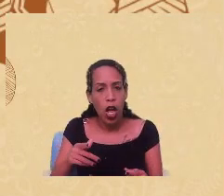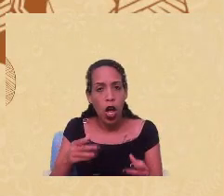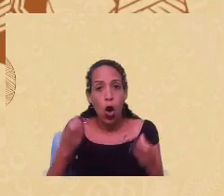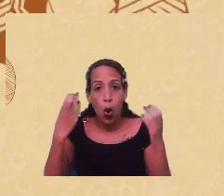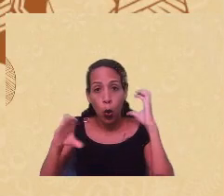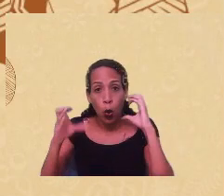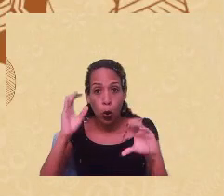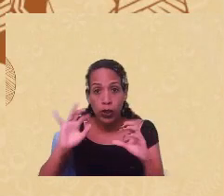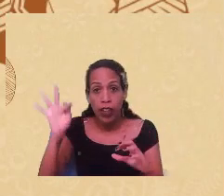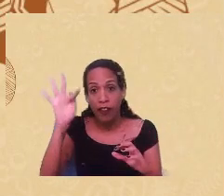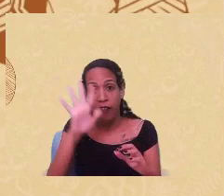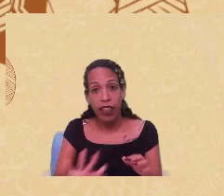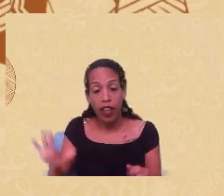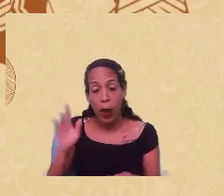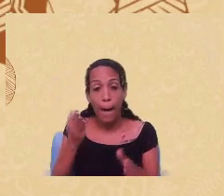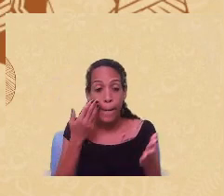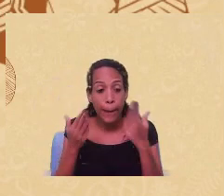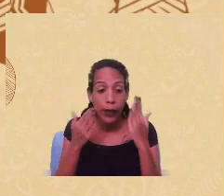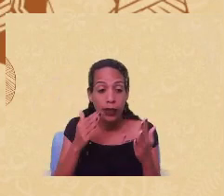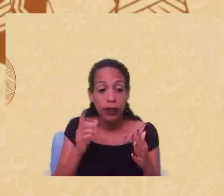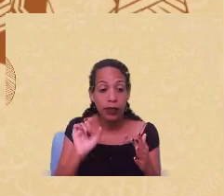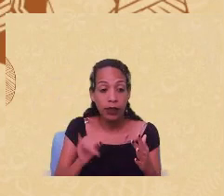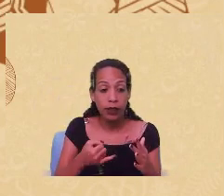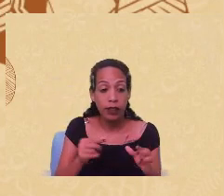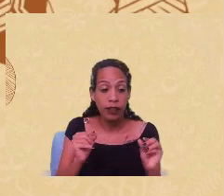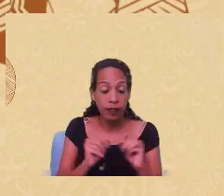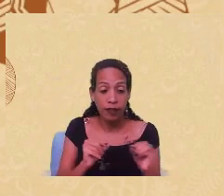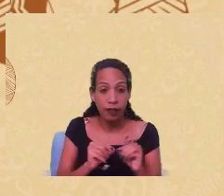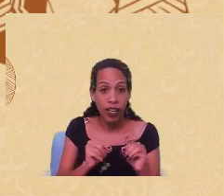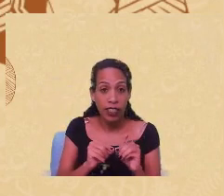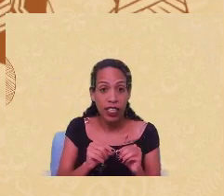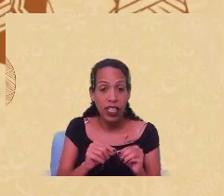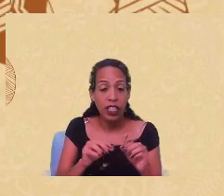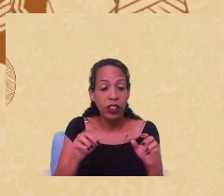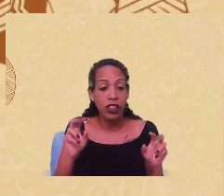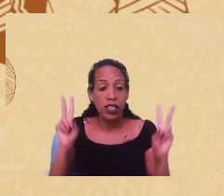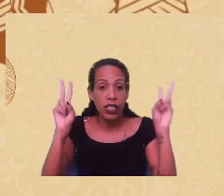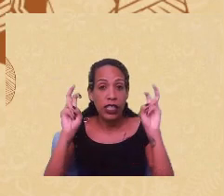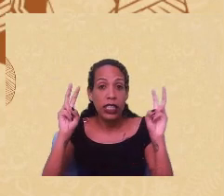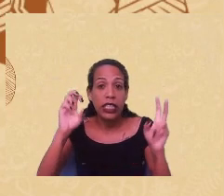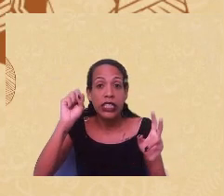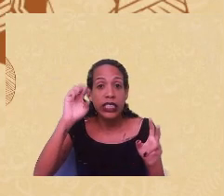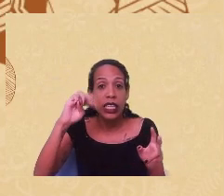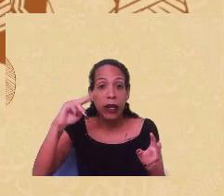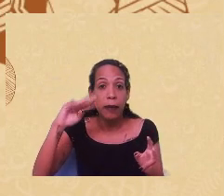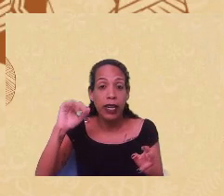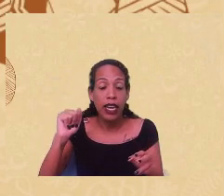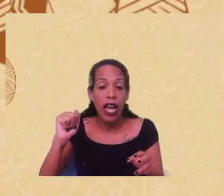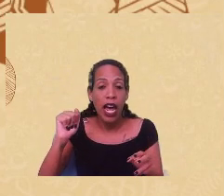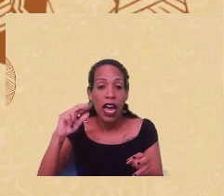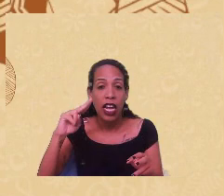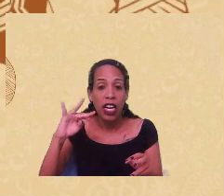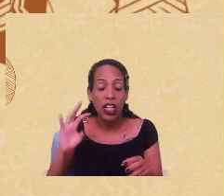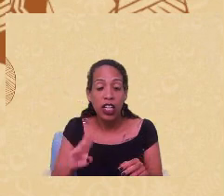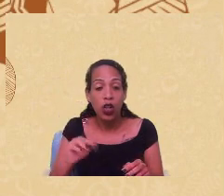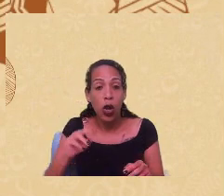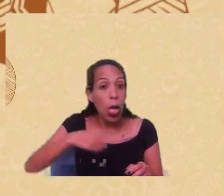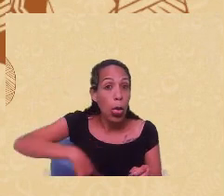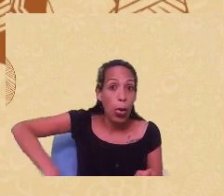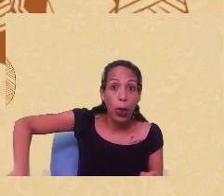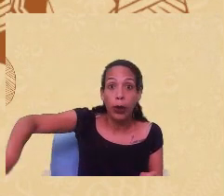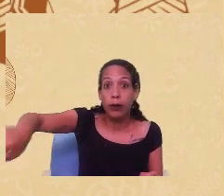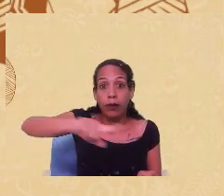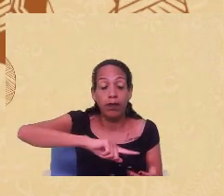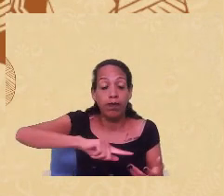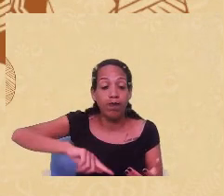Psicologia está fazendo um seminário nacional de enfrentamento ao racismo. O